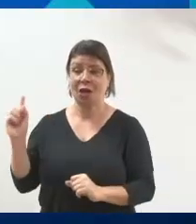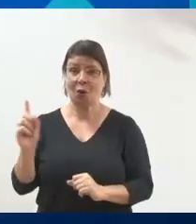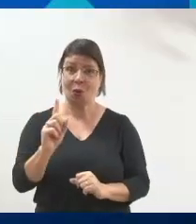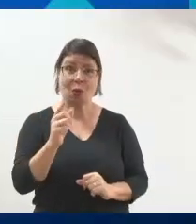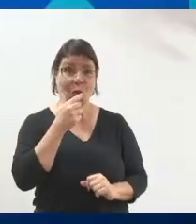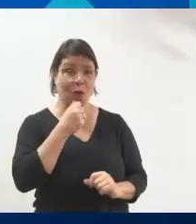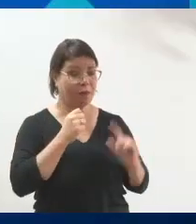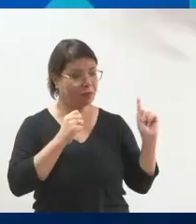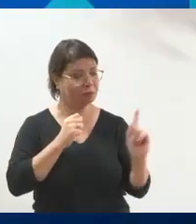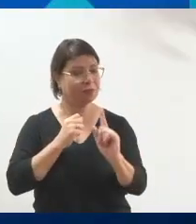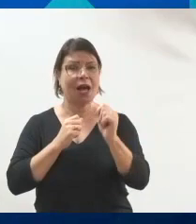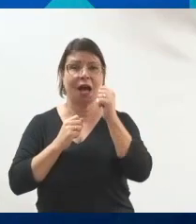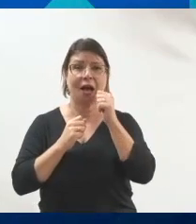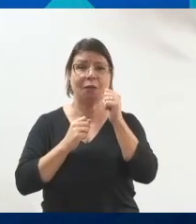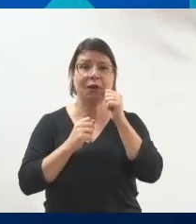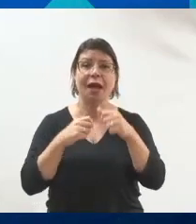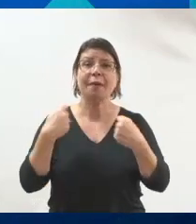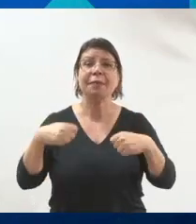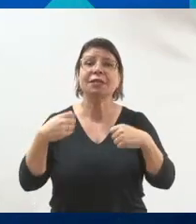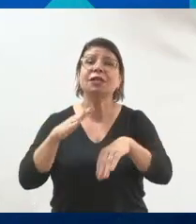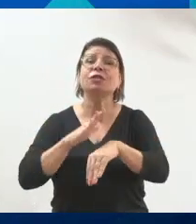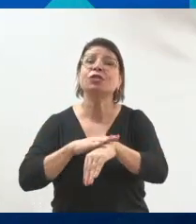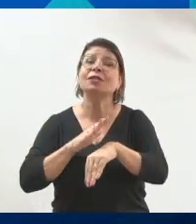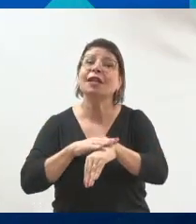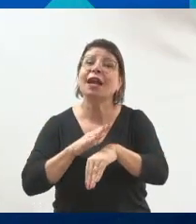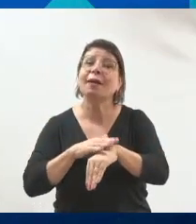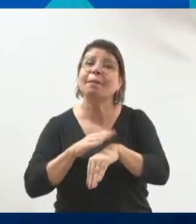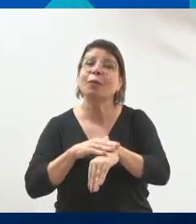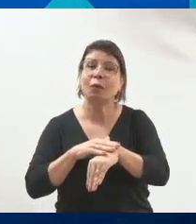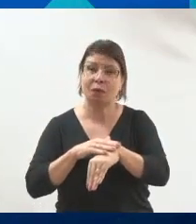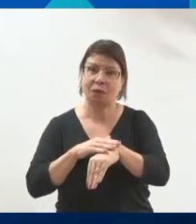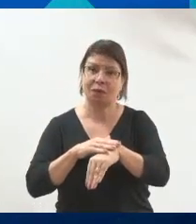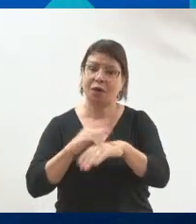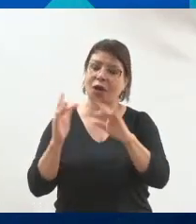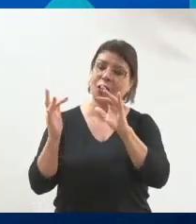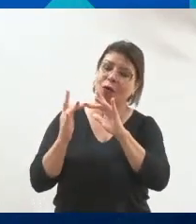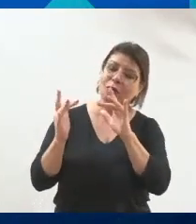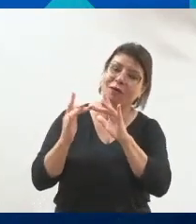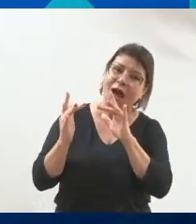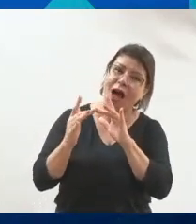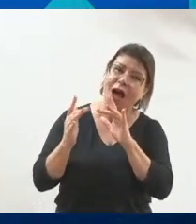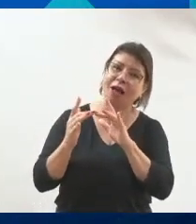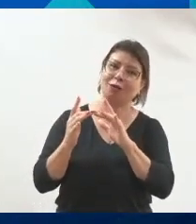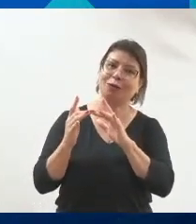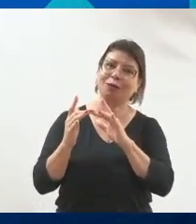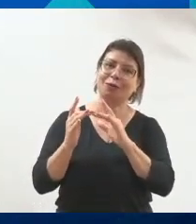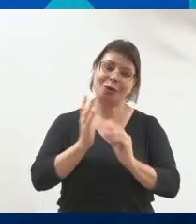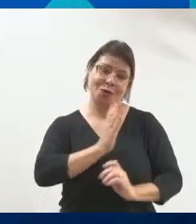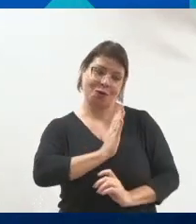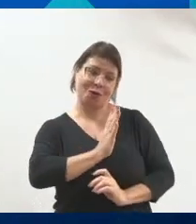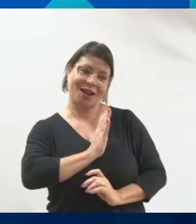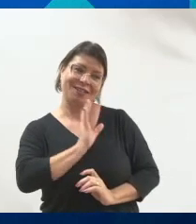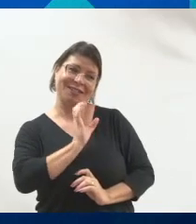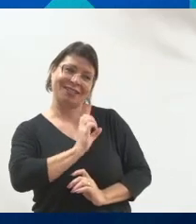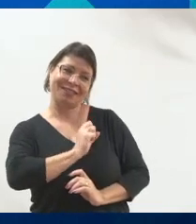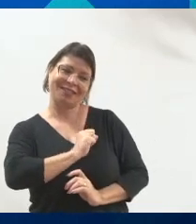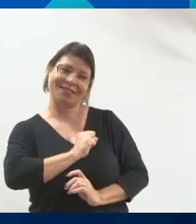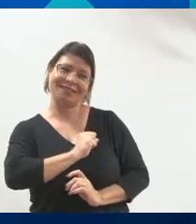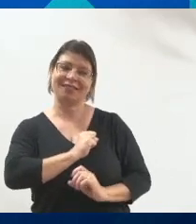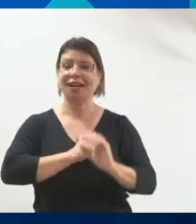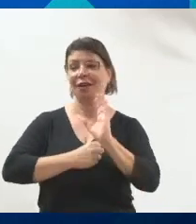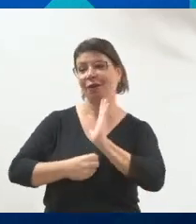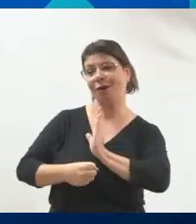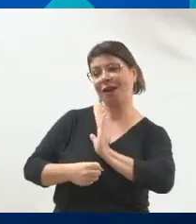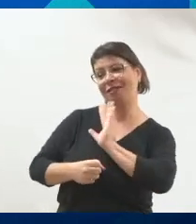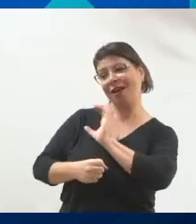casamento não acontece assim do dia para a noite. Tem que existir a conquista do coração. Então, o voto é a mesma coisa. Primeiro a gente